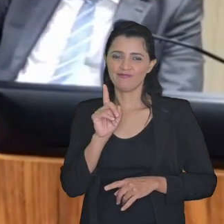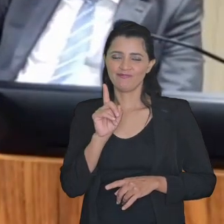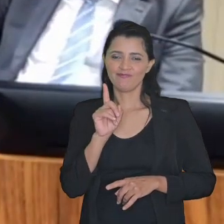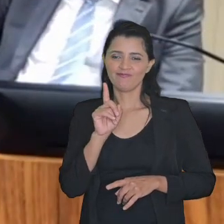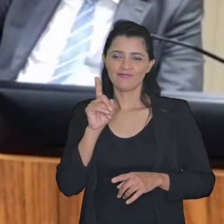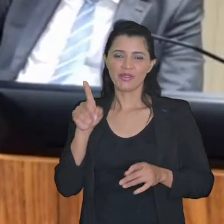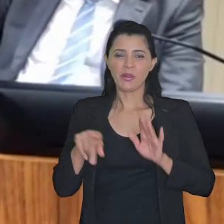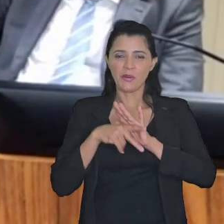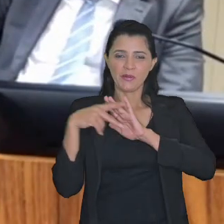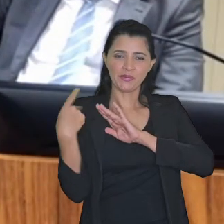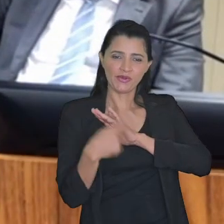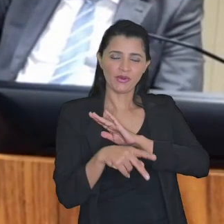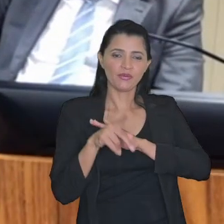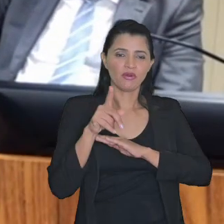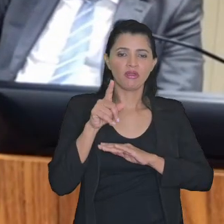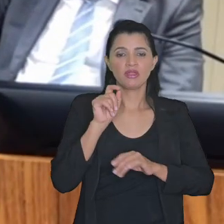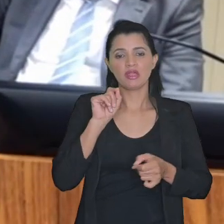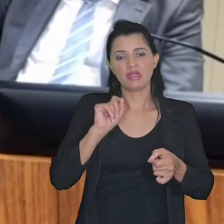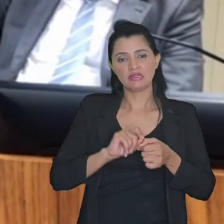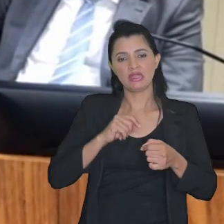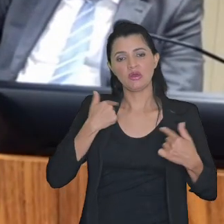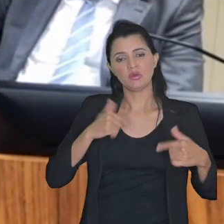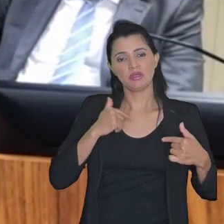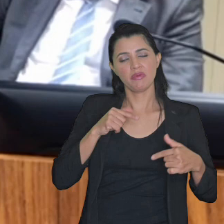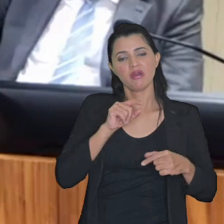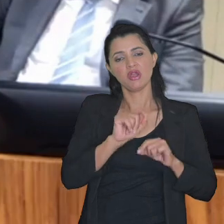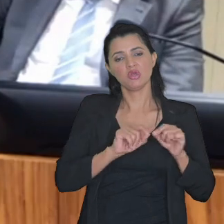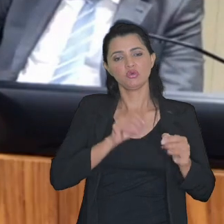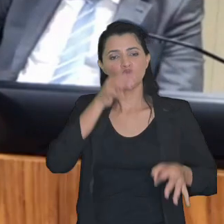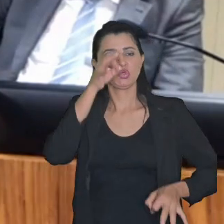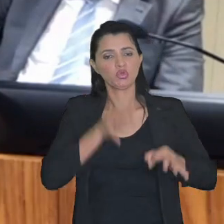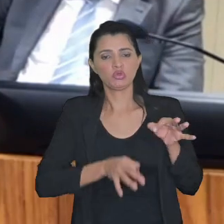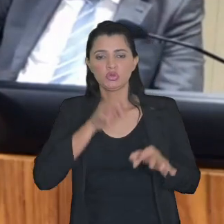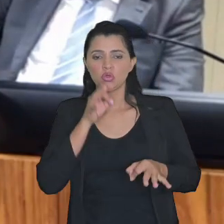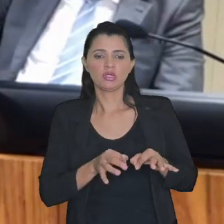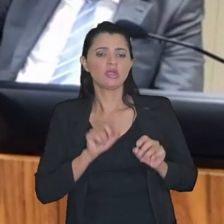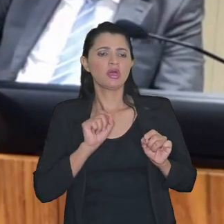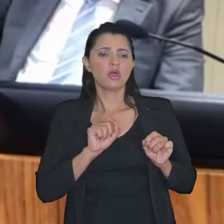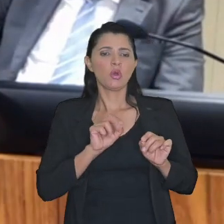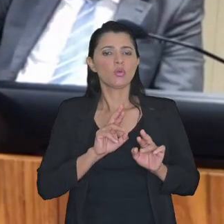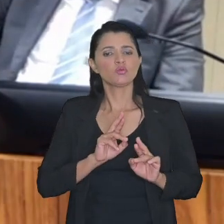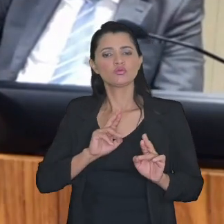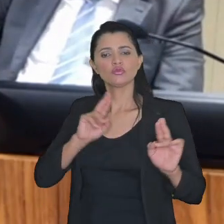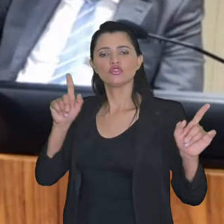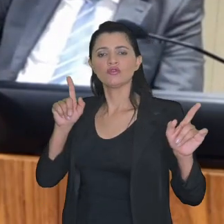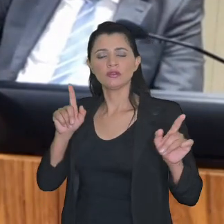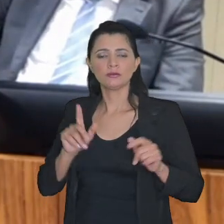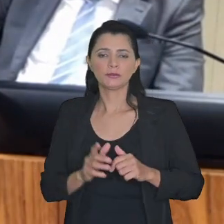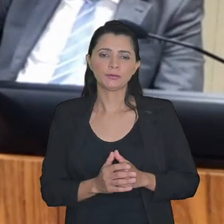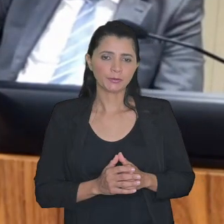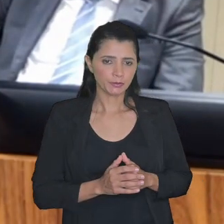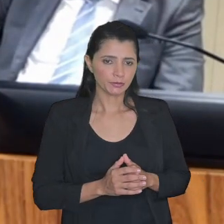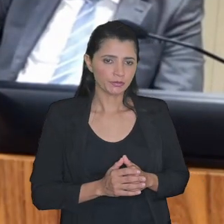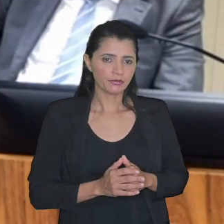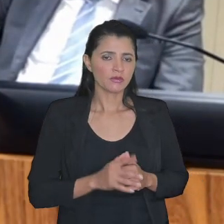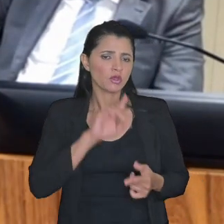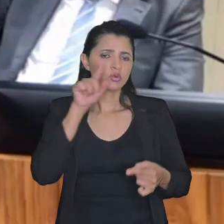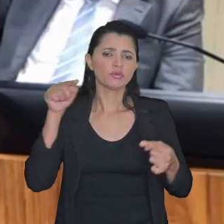no sentido próprio do termo ela está exercendo uma atividade jurisdicionalmente atípica na